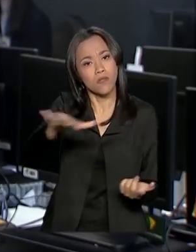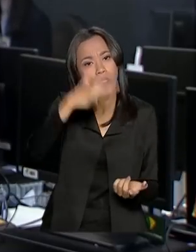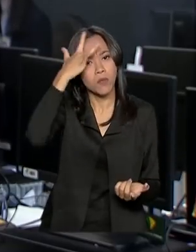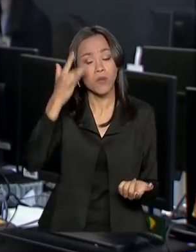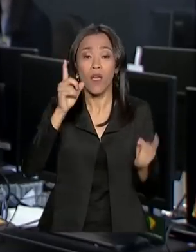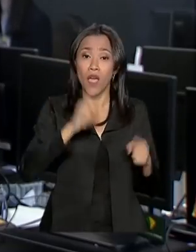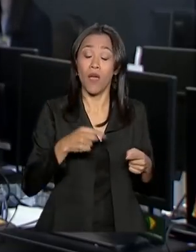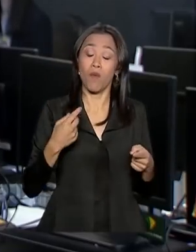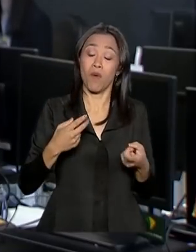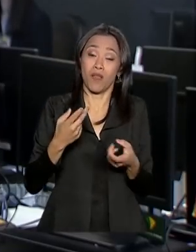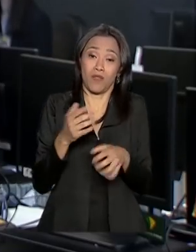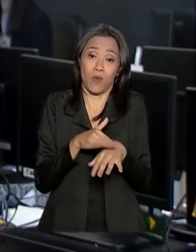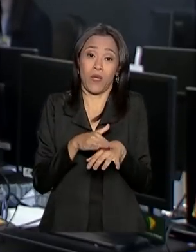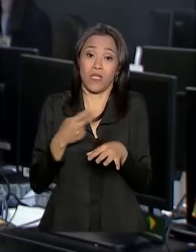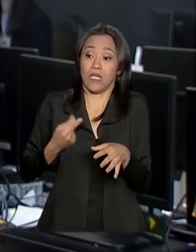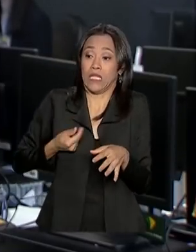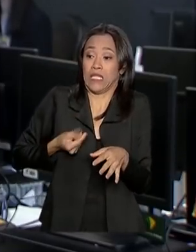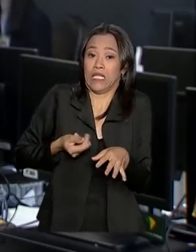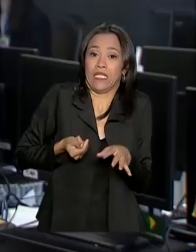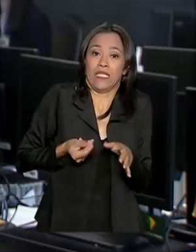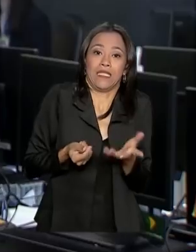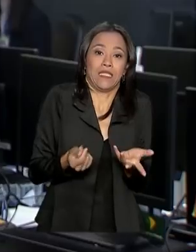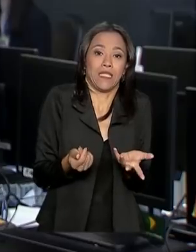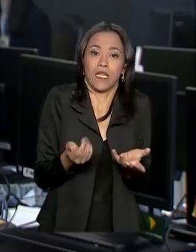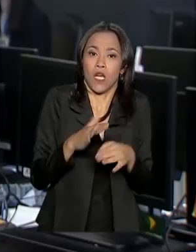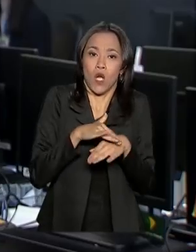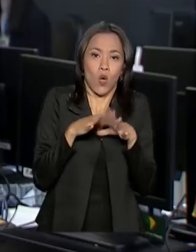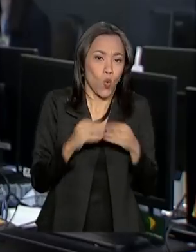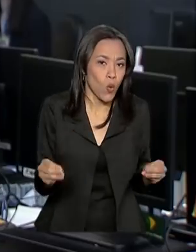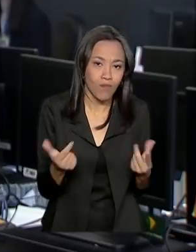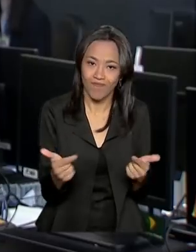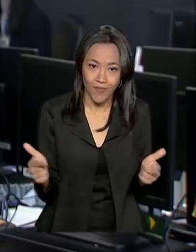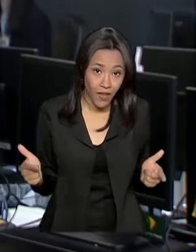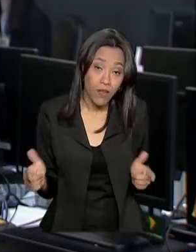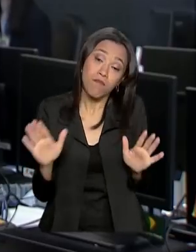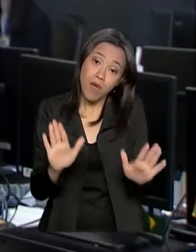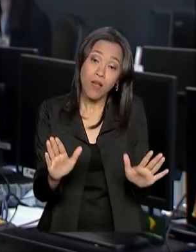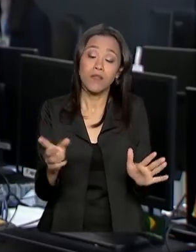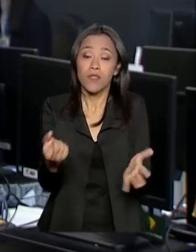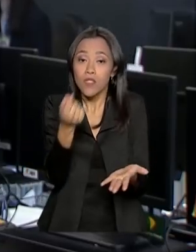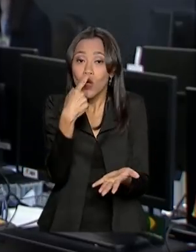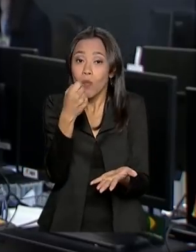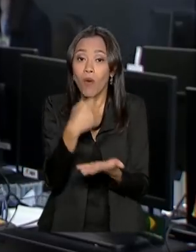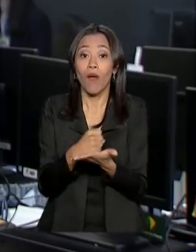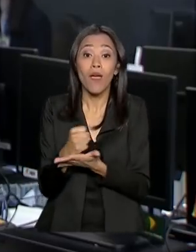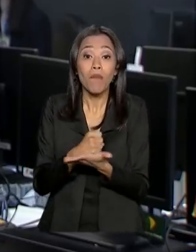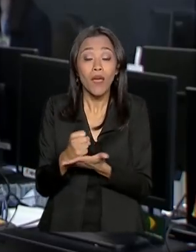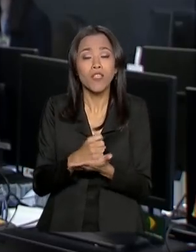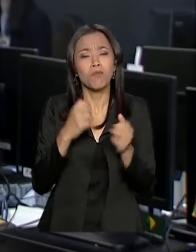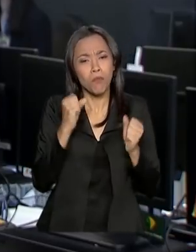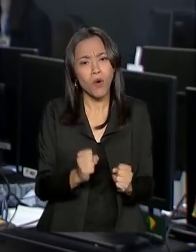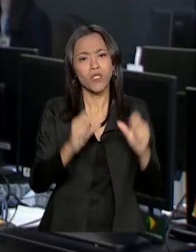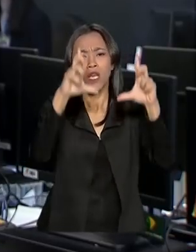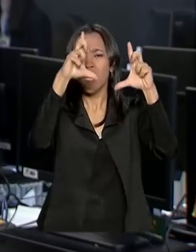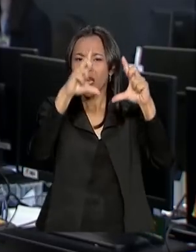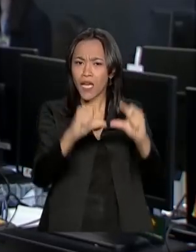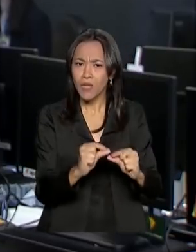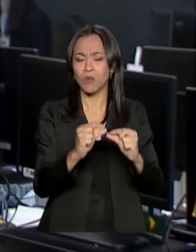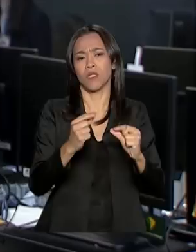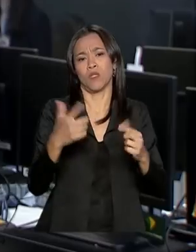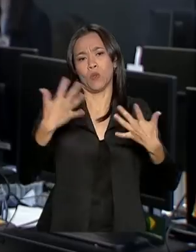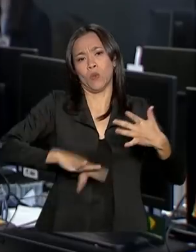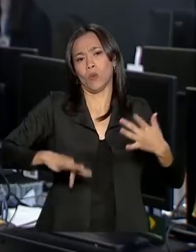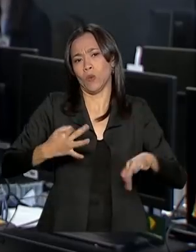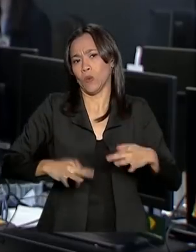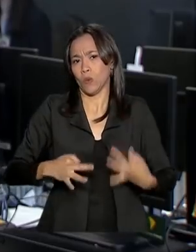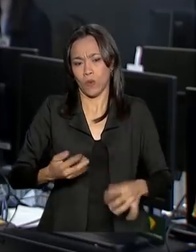doença crônica, o lúpus não tem cura. Mas com a medicação adequada é possível atenuar os sintomas e recuperar a qualidade de vida dos